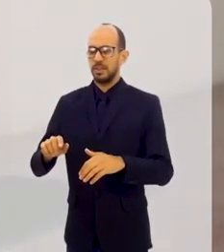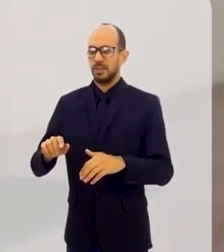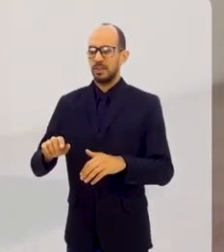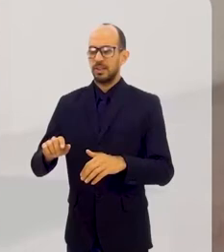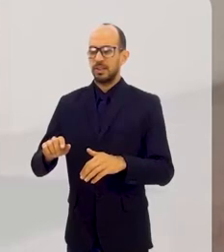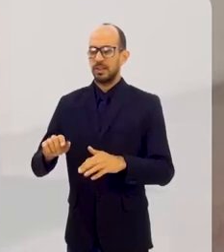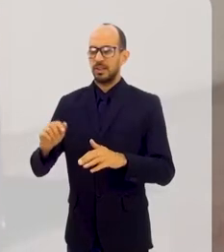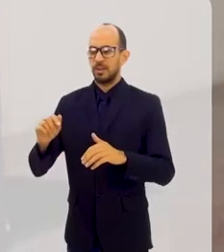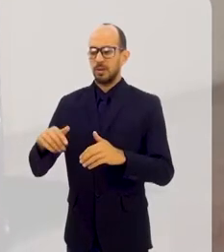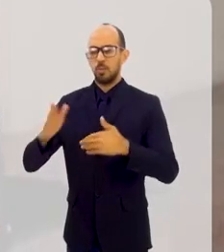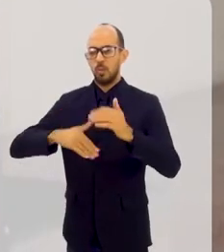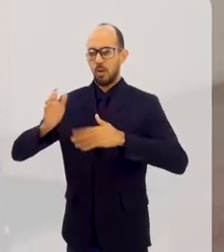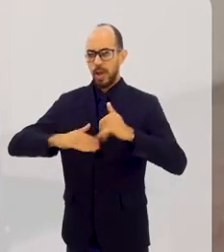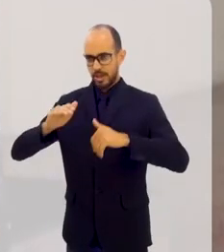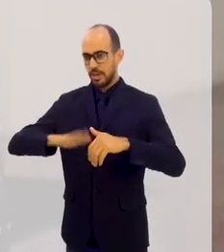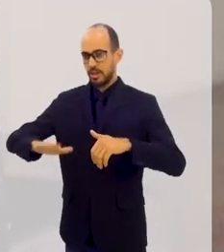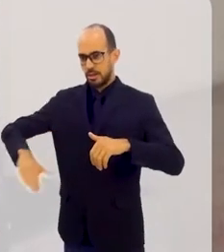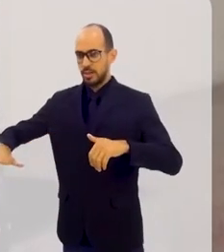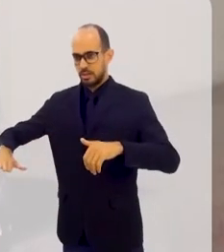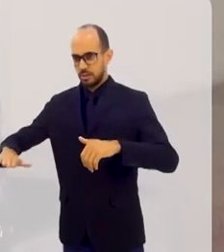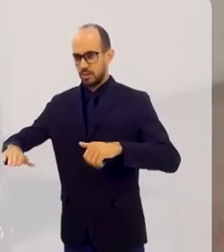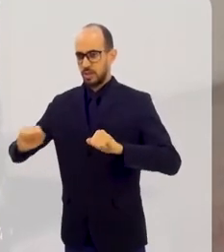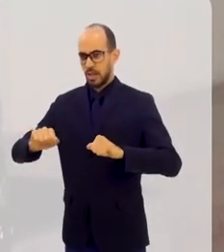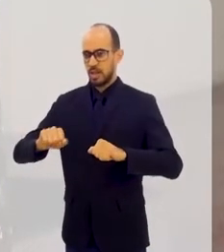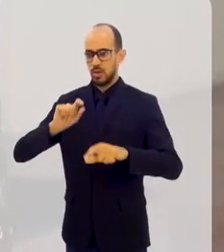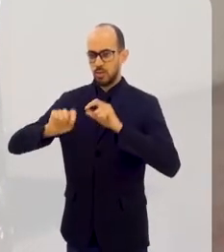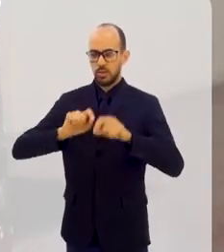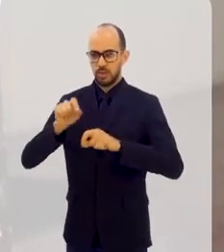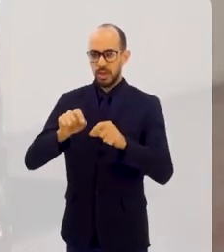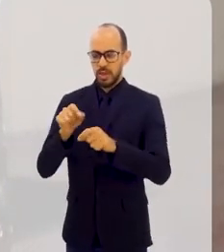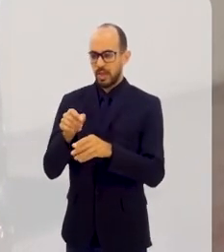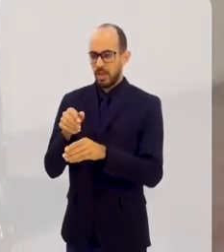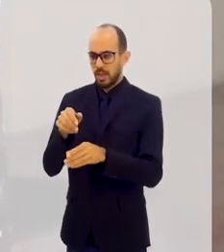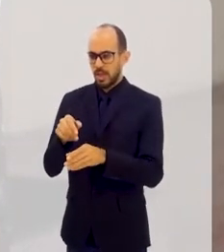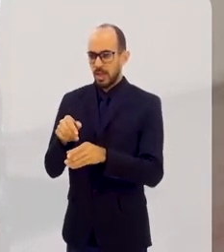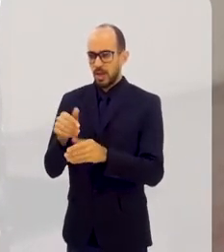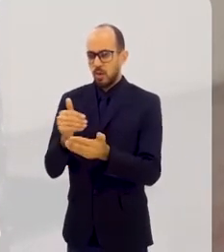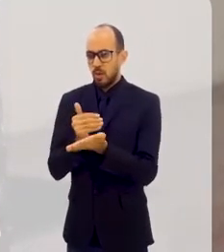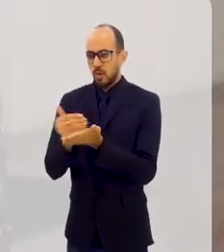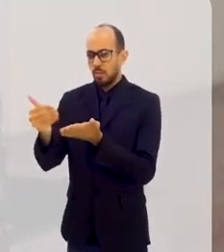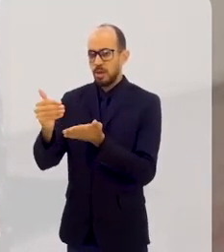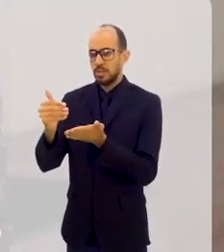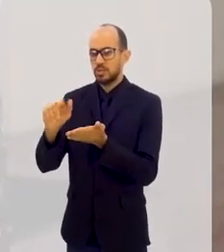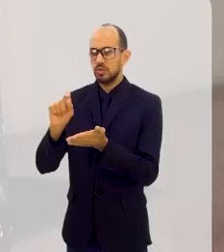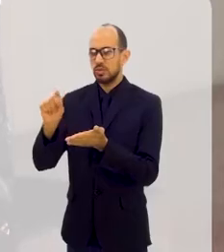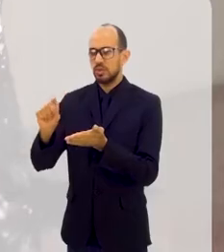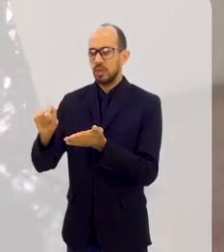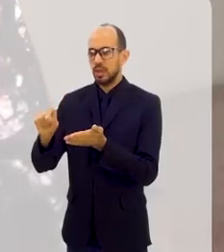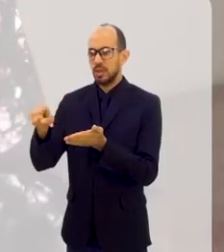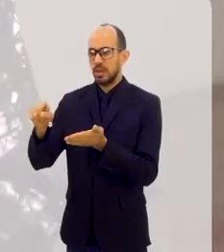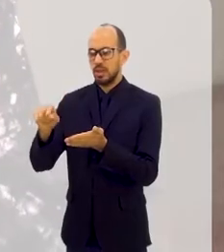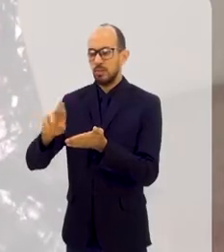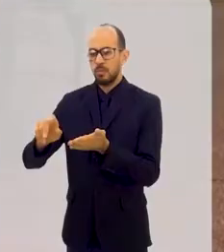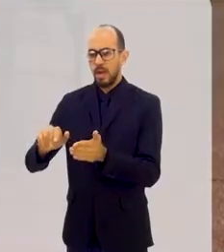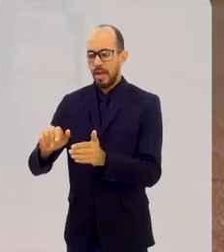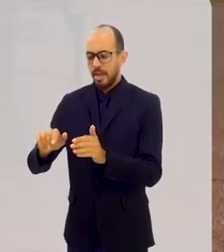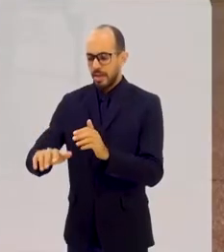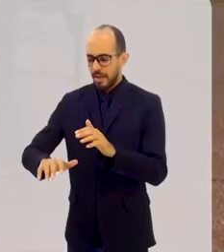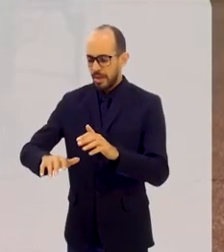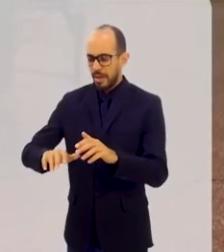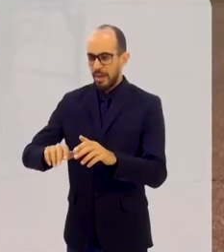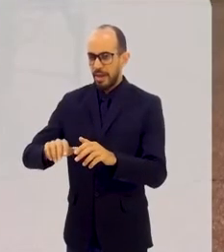correndo, começa sentando. Qualquer criança, o ponto de equilíbrio da criança é sentar.